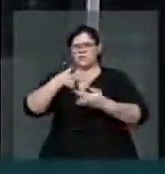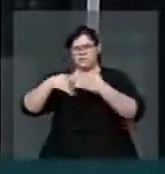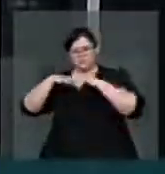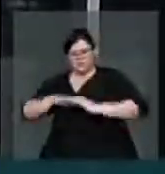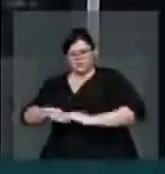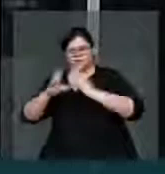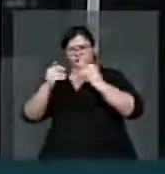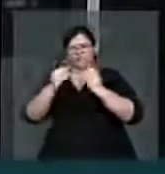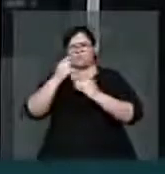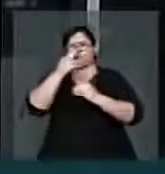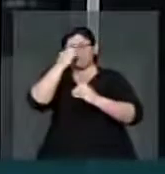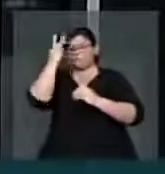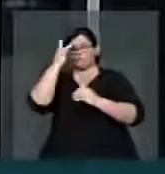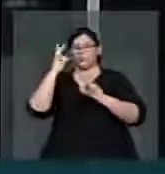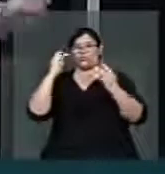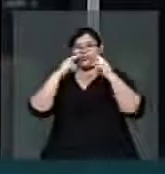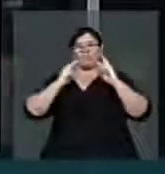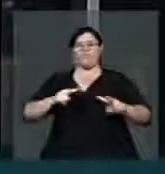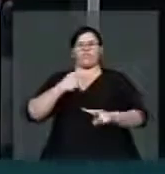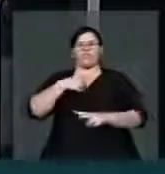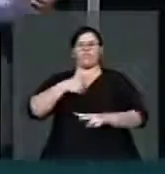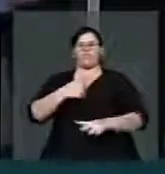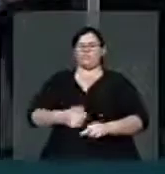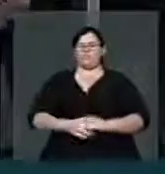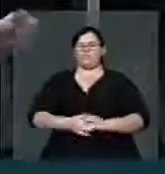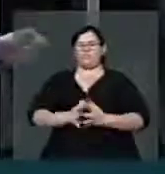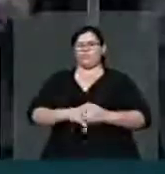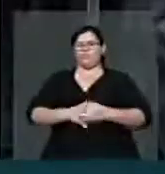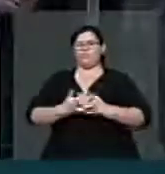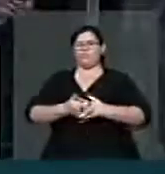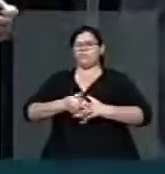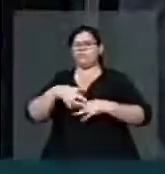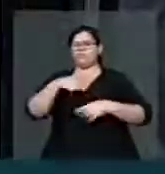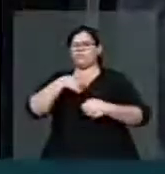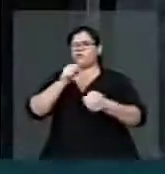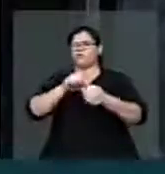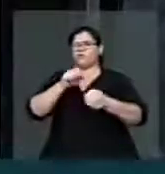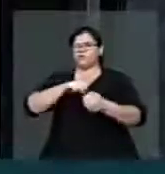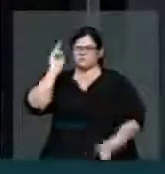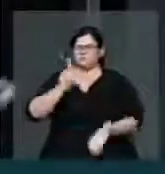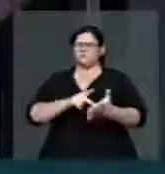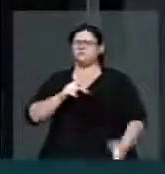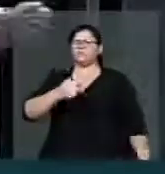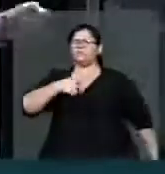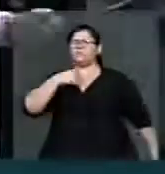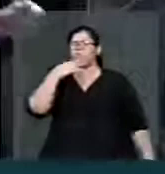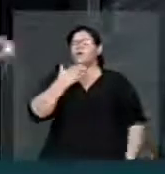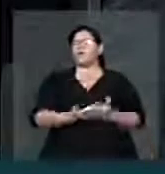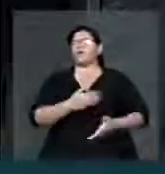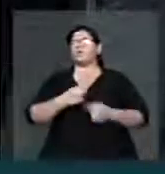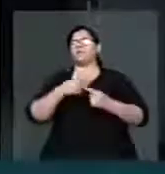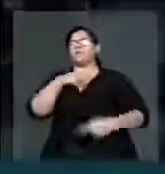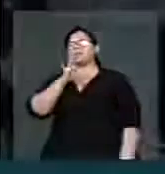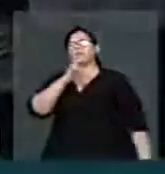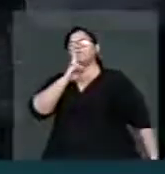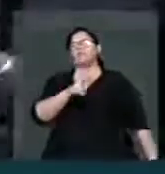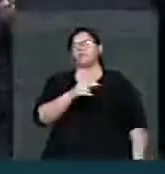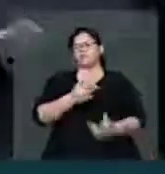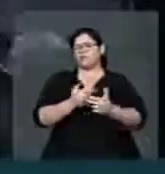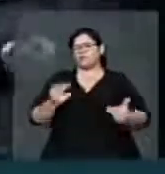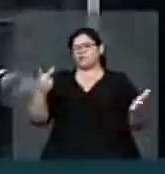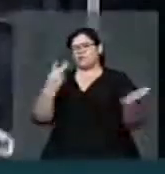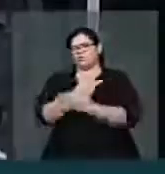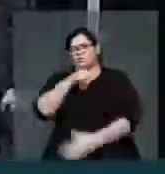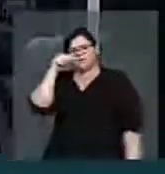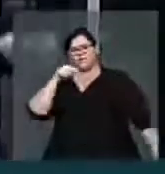aparece. E eu estou fazendo isso com veemença, senhor presidente, porque eu já vi situações aqui de